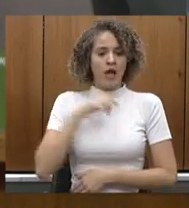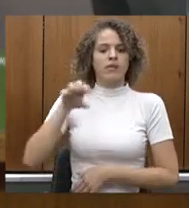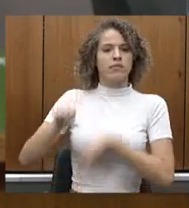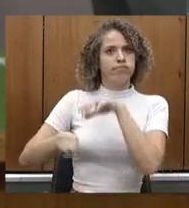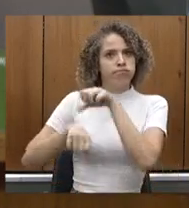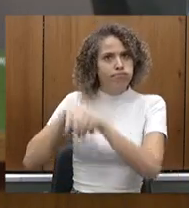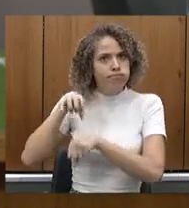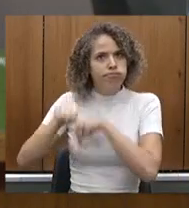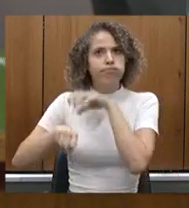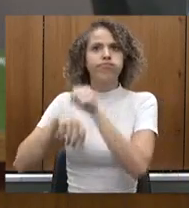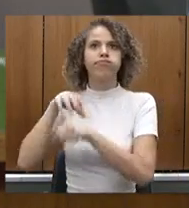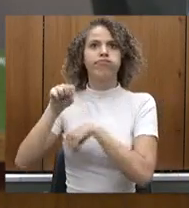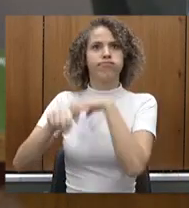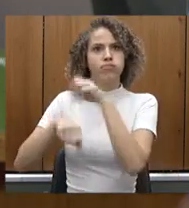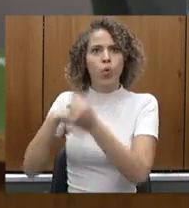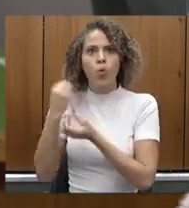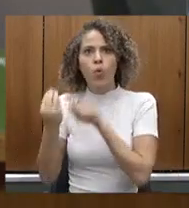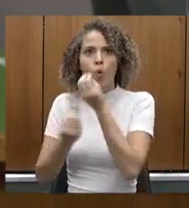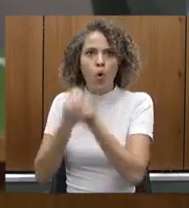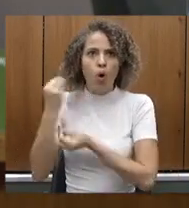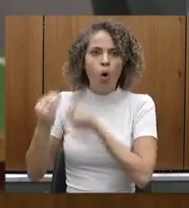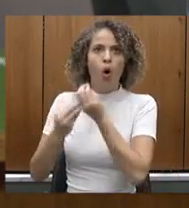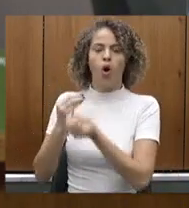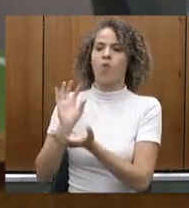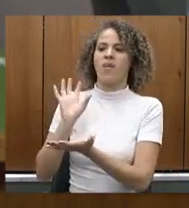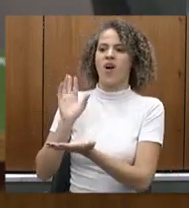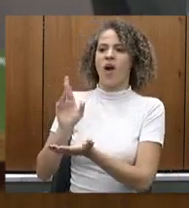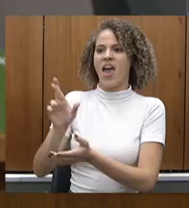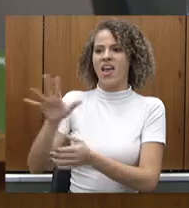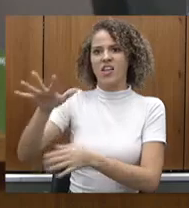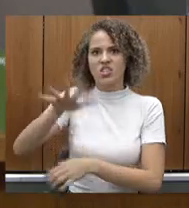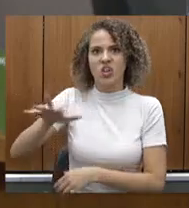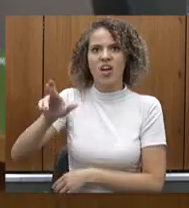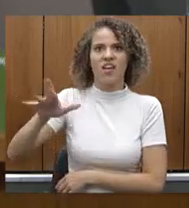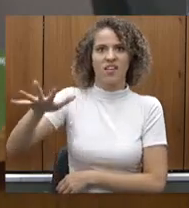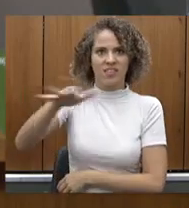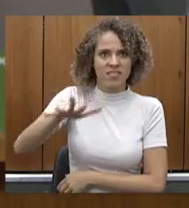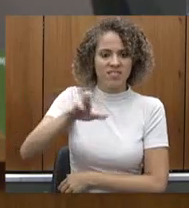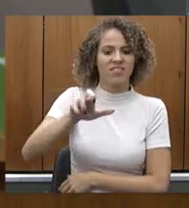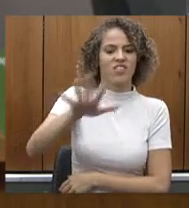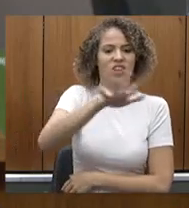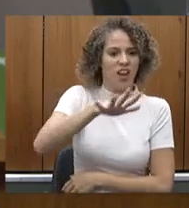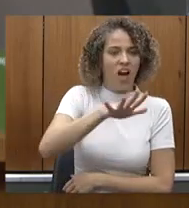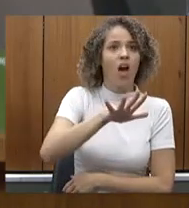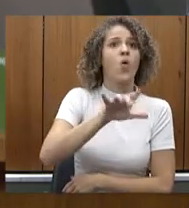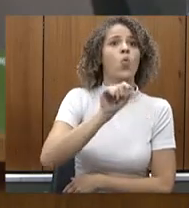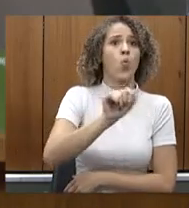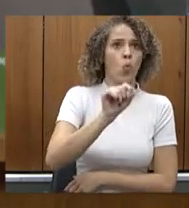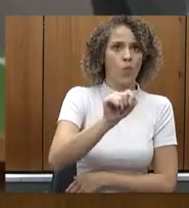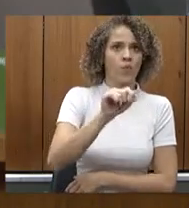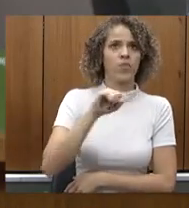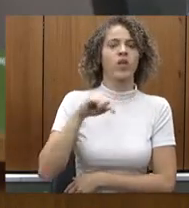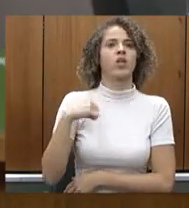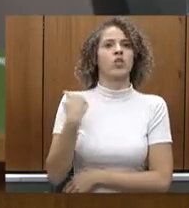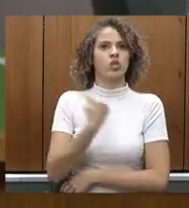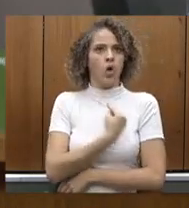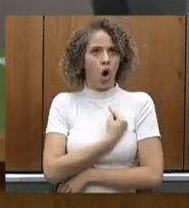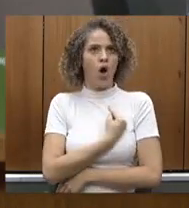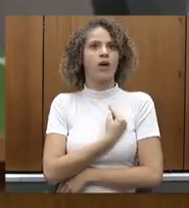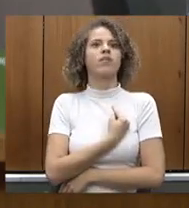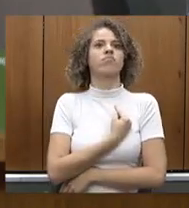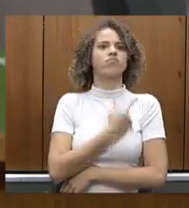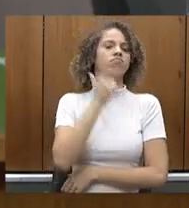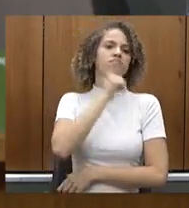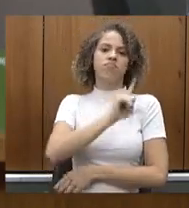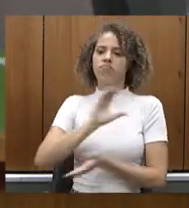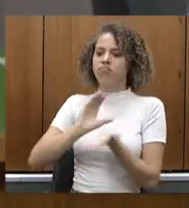fortalecimento dos hospitais micro e macro regionais e é importante que esses seis hospitais aí que nós vamos estamos lançando hospitais